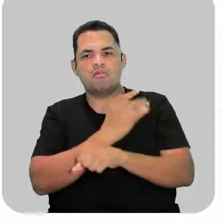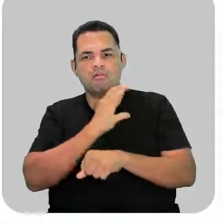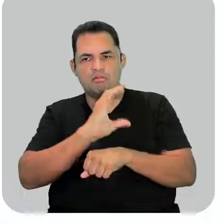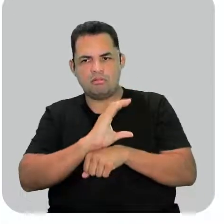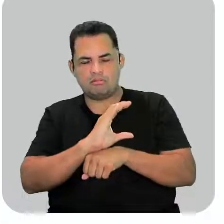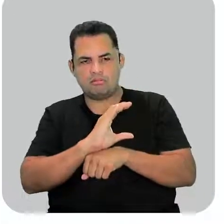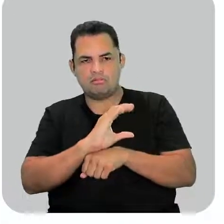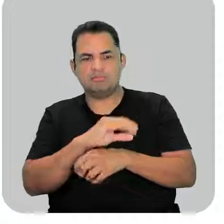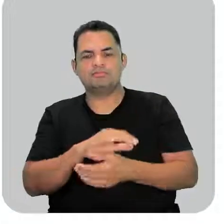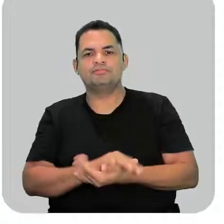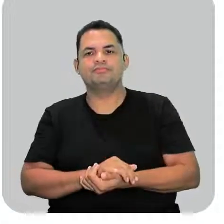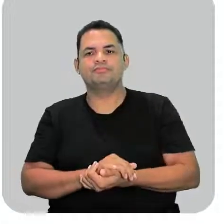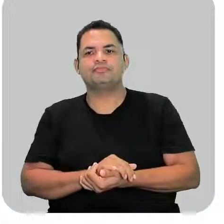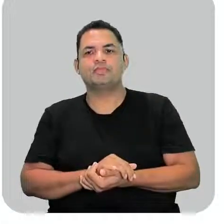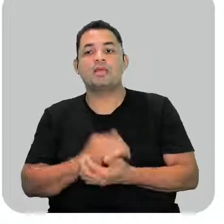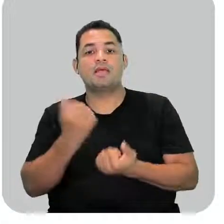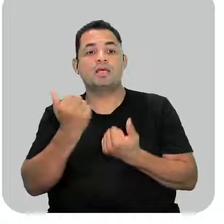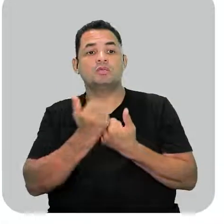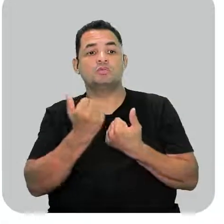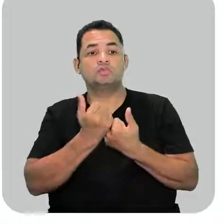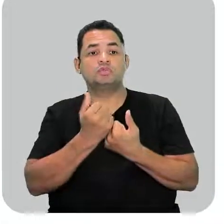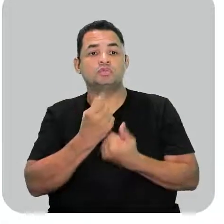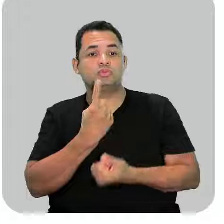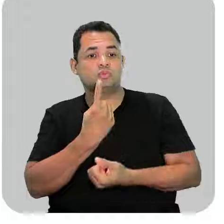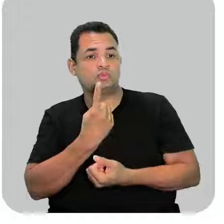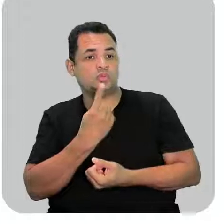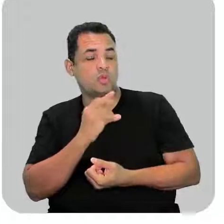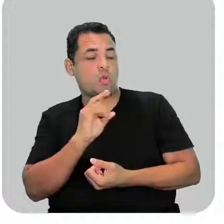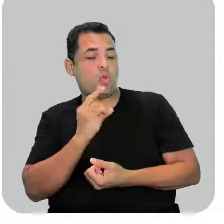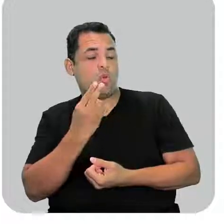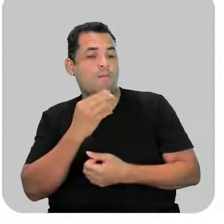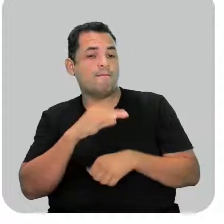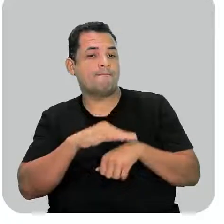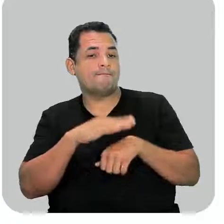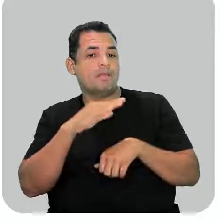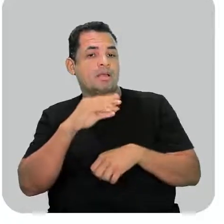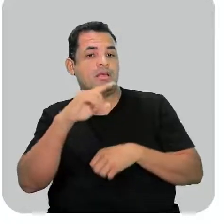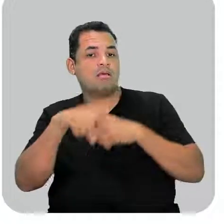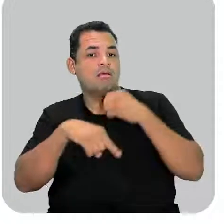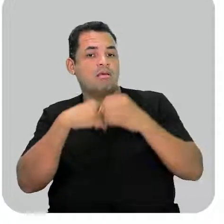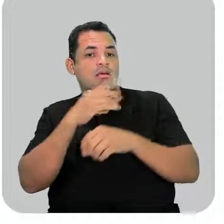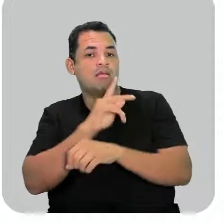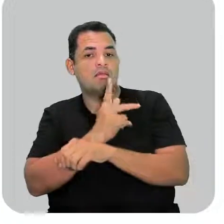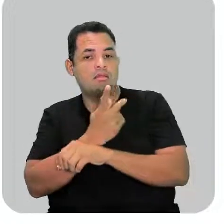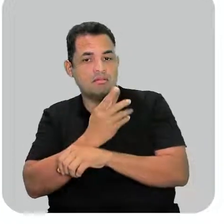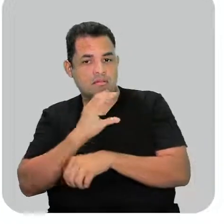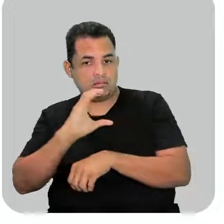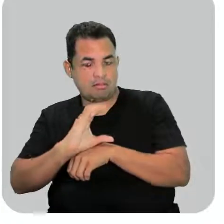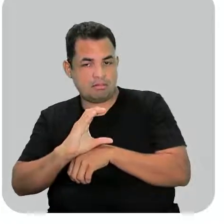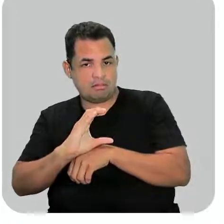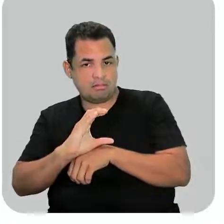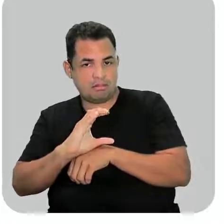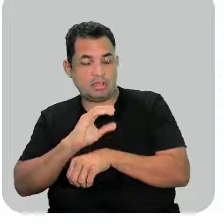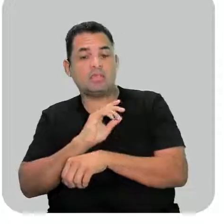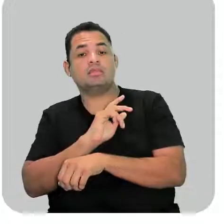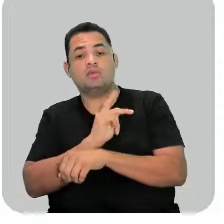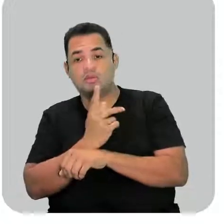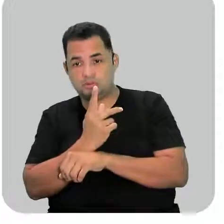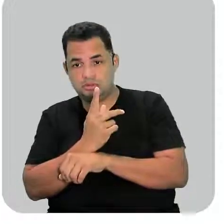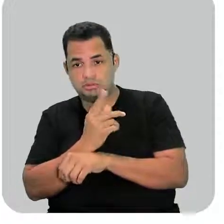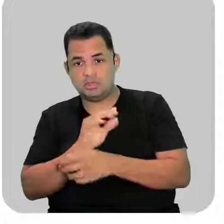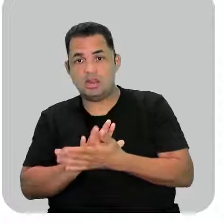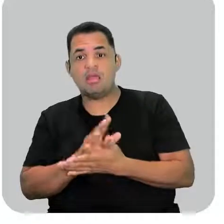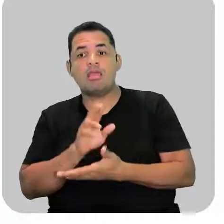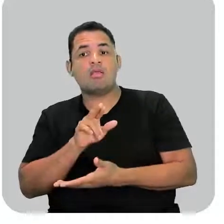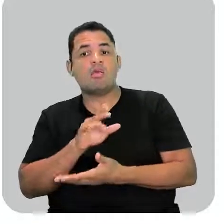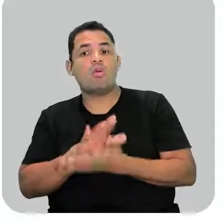hidrocarboneto pela substituição de um ou mais átomos de hidrogênio pelo mesmo